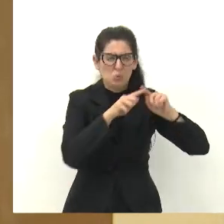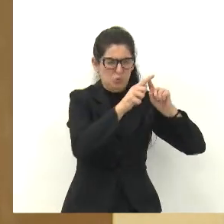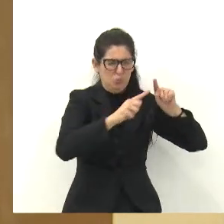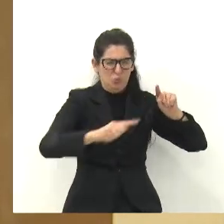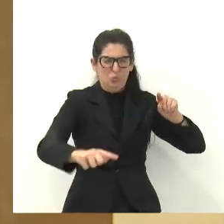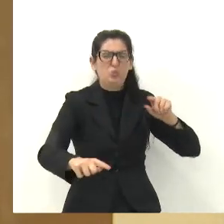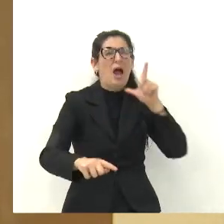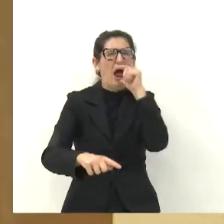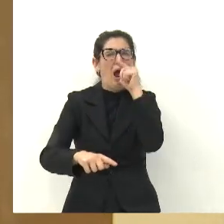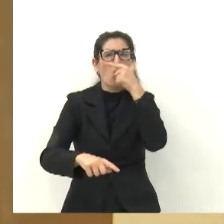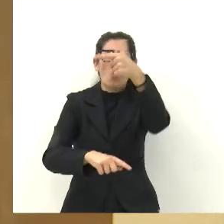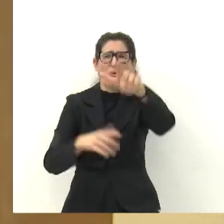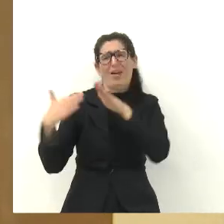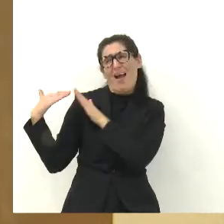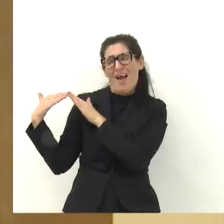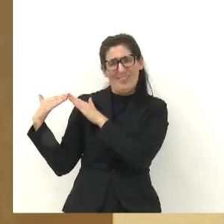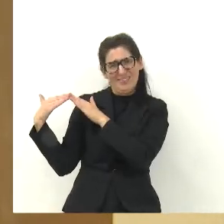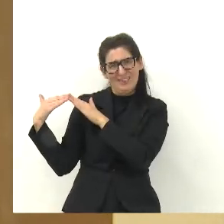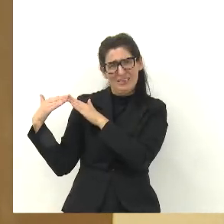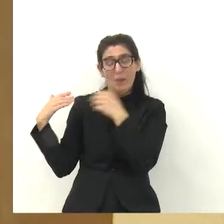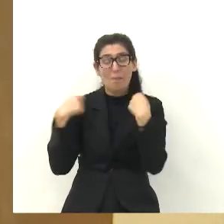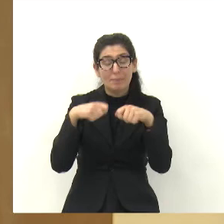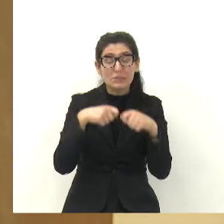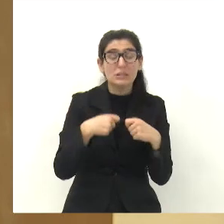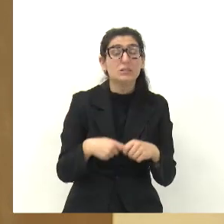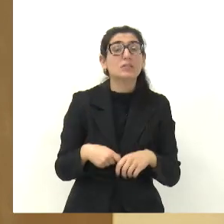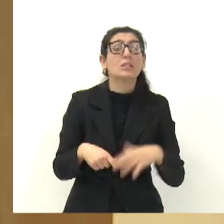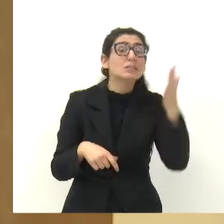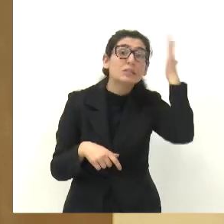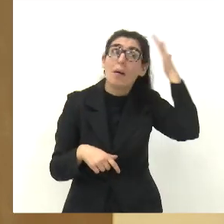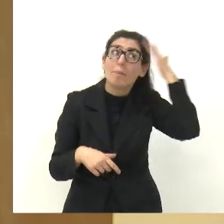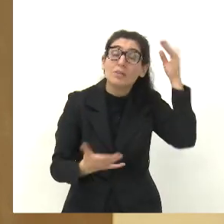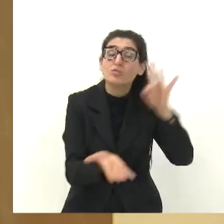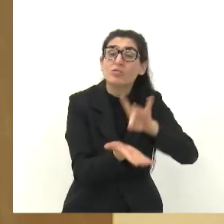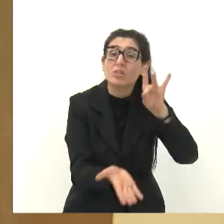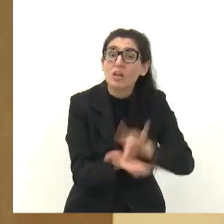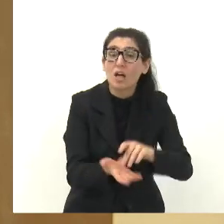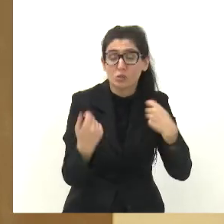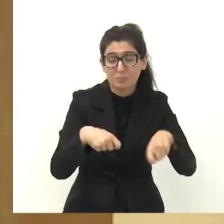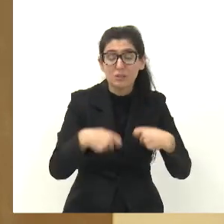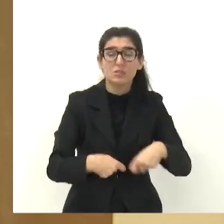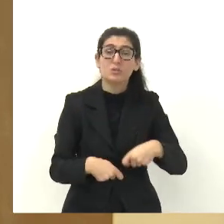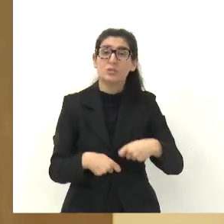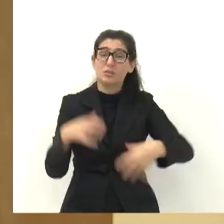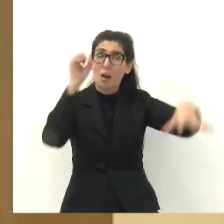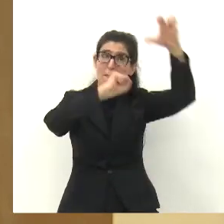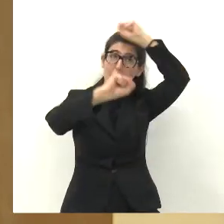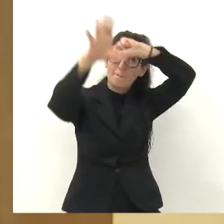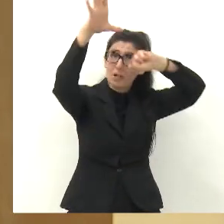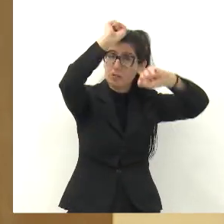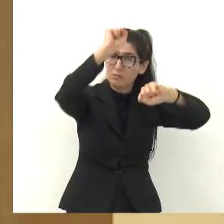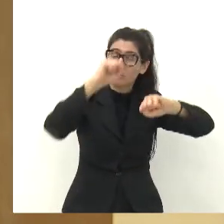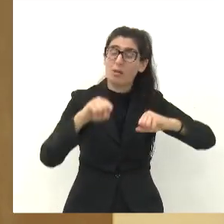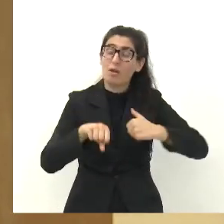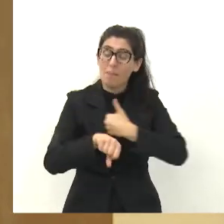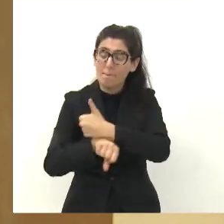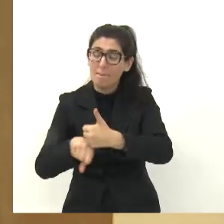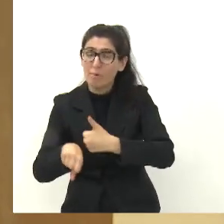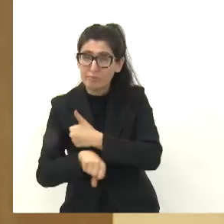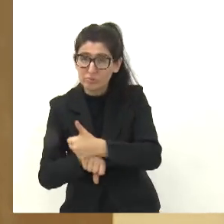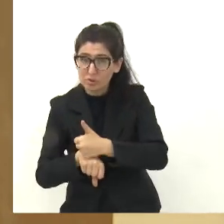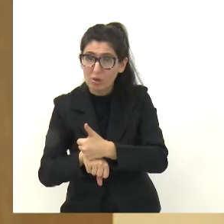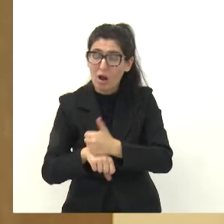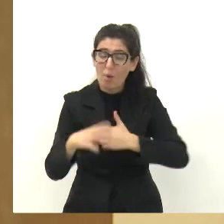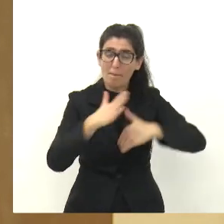conhecimento é tudo. Então, eu falo que a gente tem que ser profissional mesmo, e estar se especializando, aprendendo cada vez mais. Então, aqui,